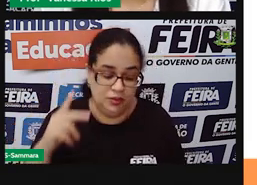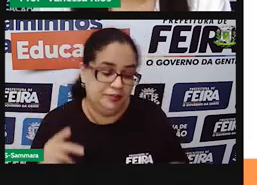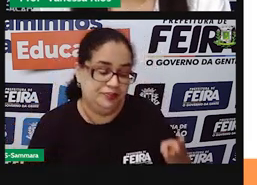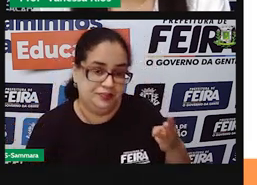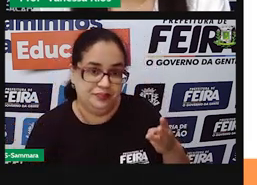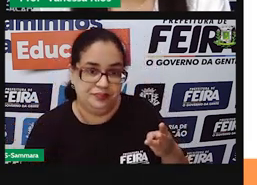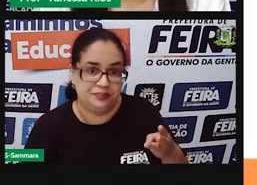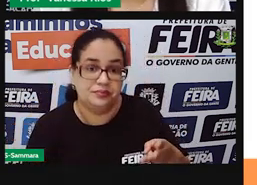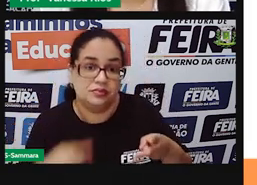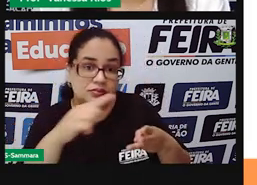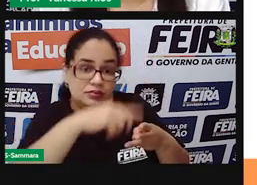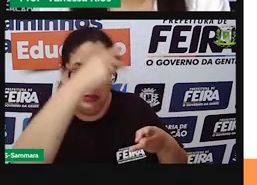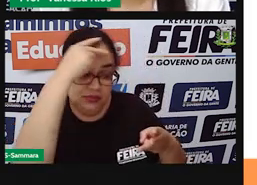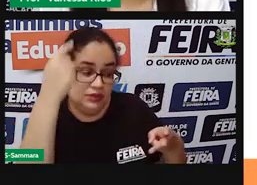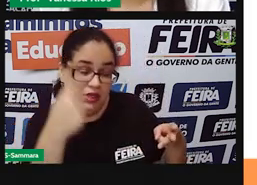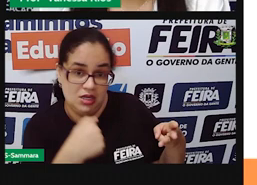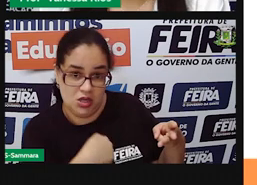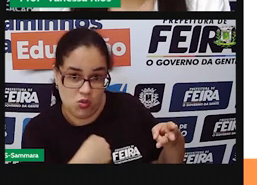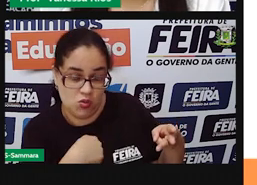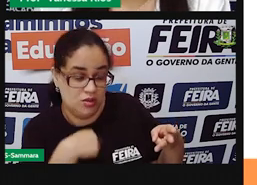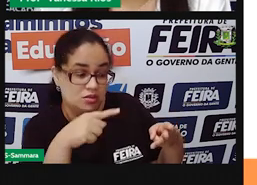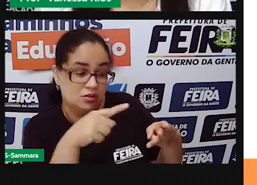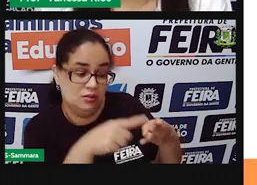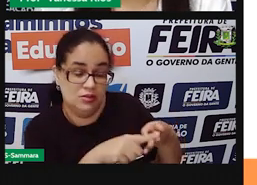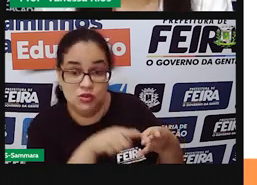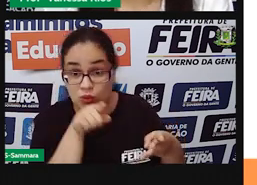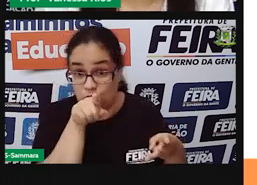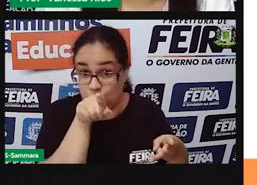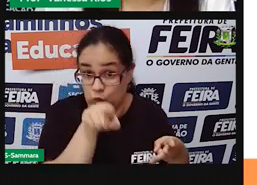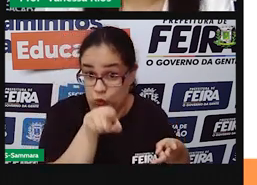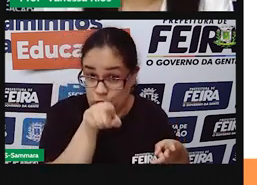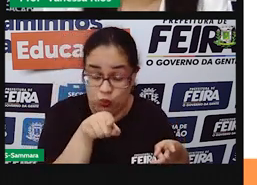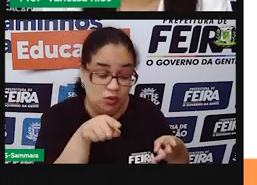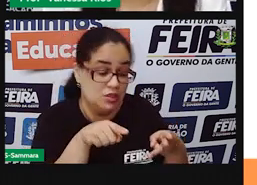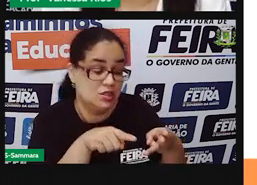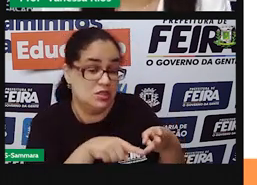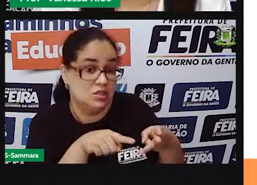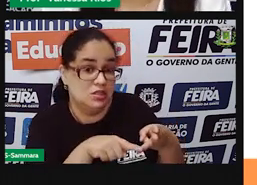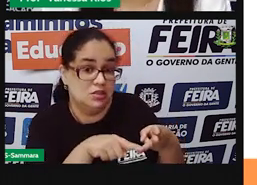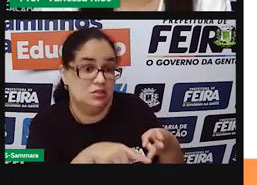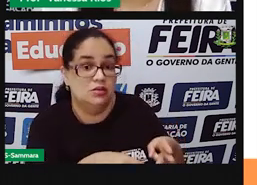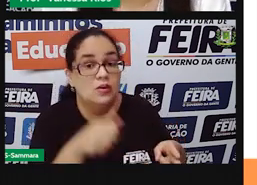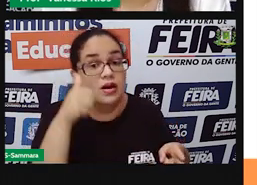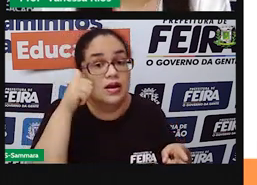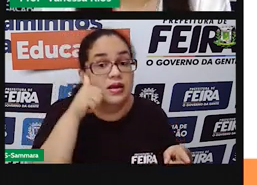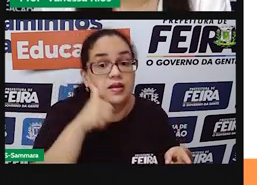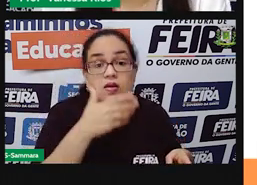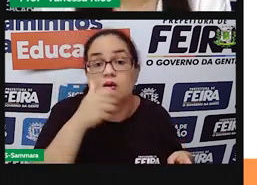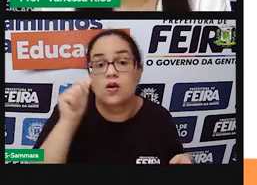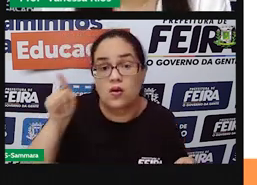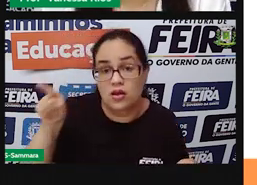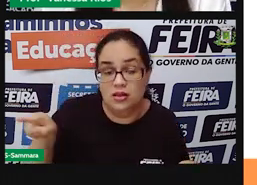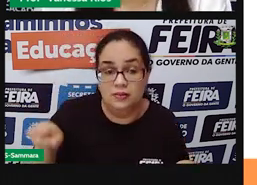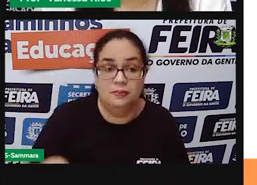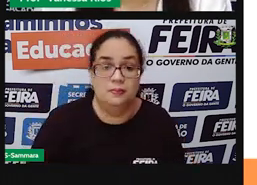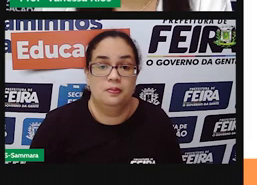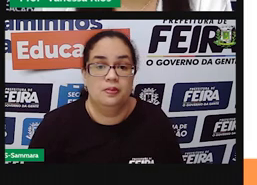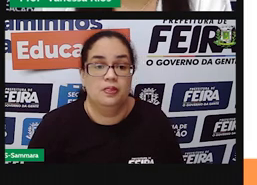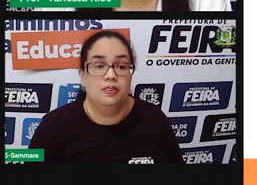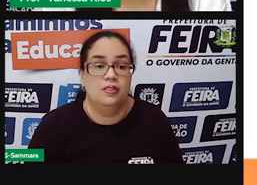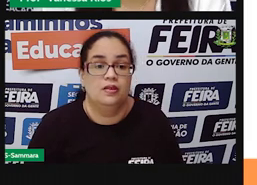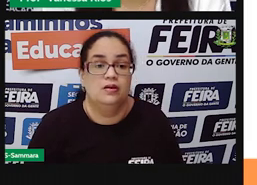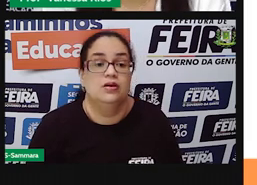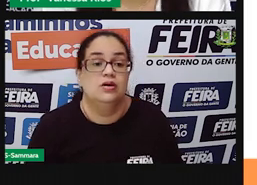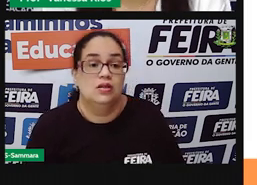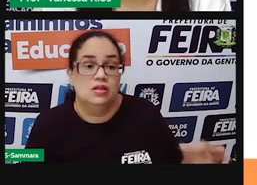pessoa. A primeira pessoa é eu, segunda pessoa é tu e a terceira pessoa é ele ou ele. Que são aí